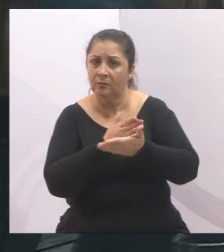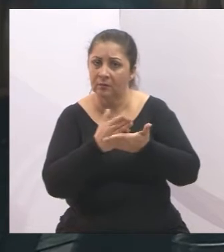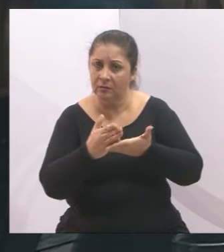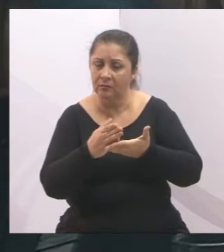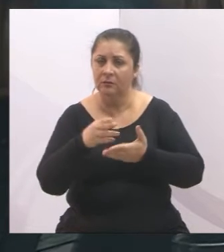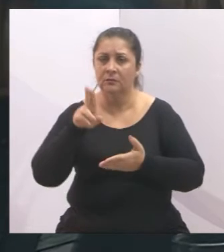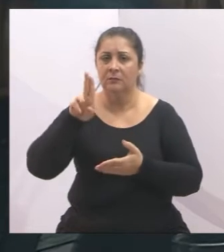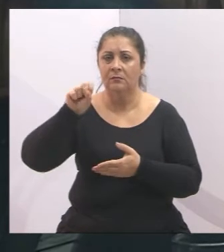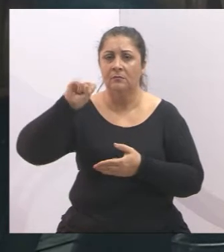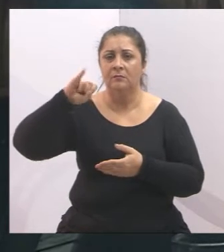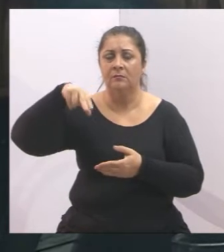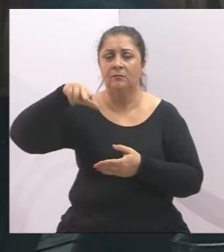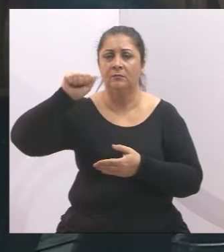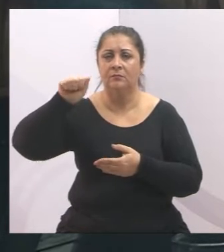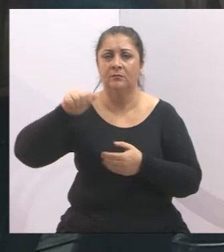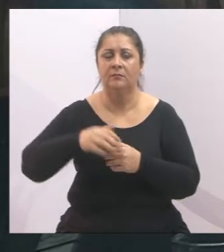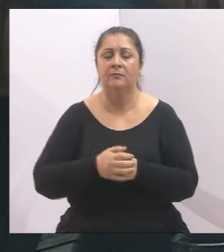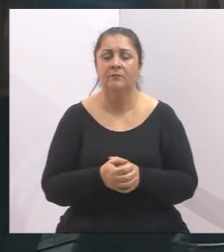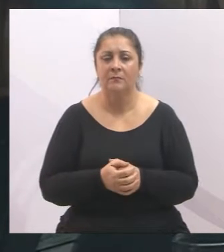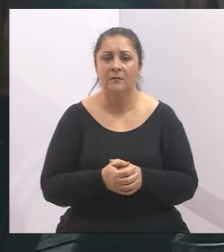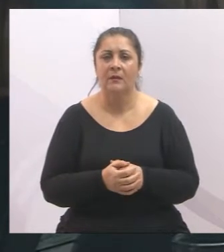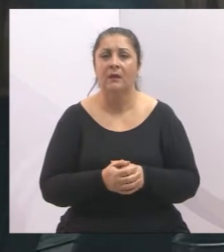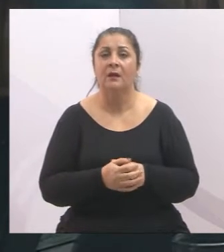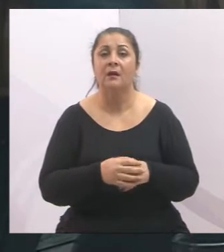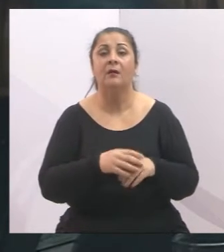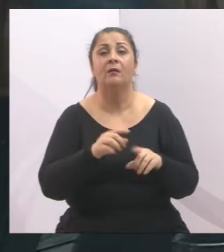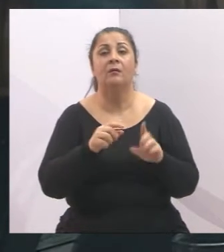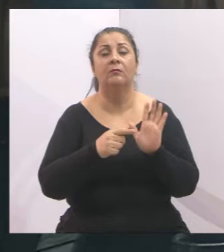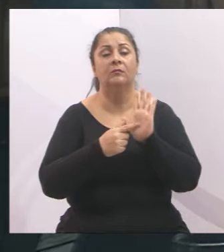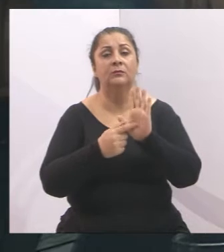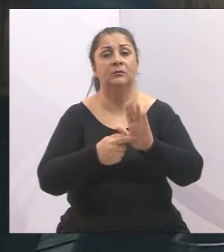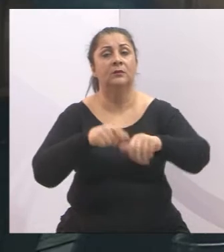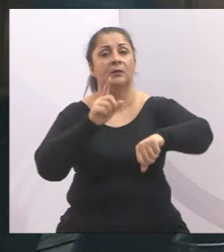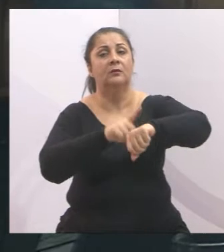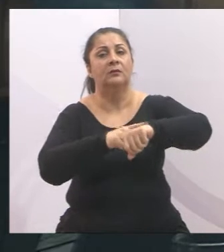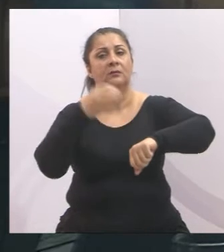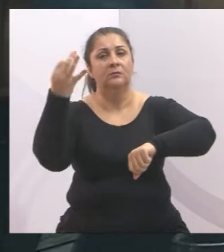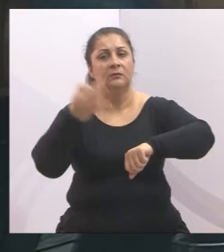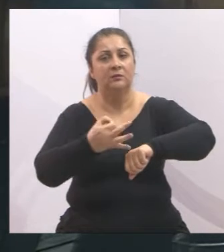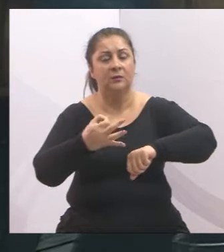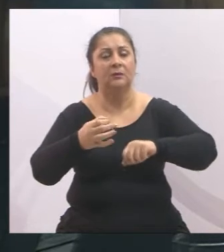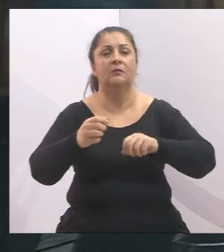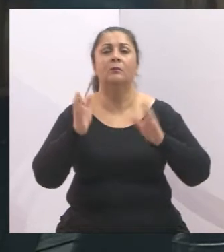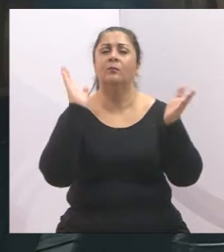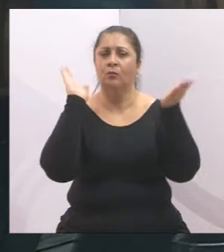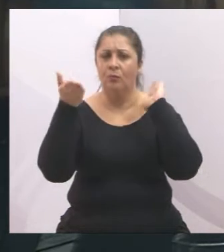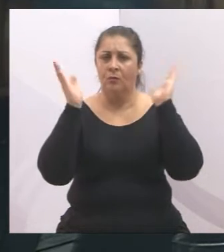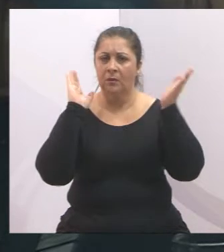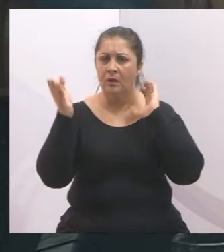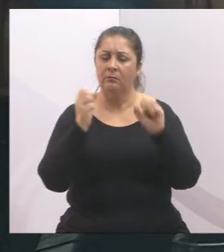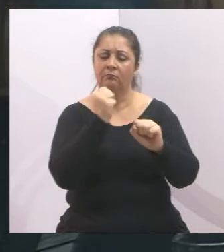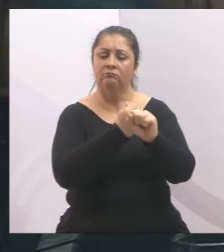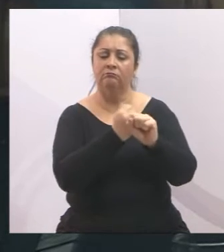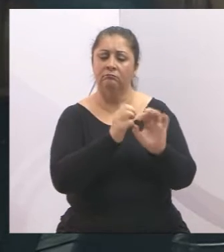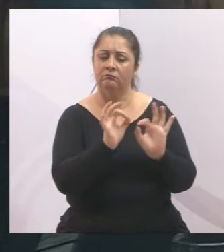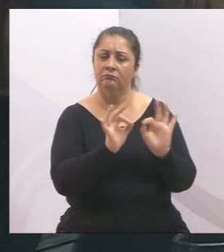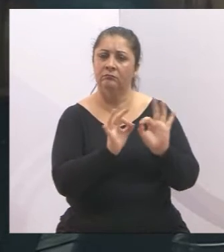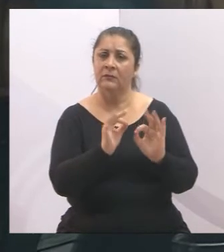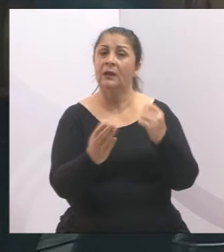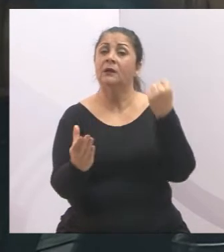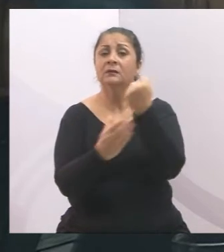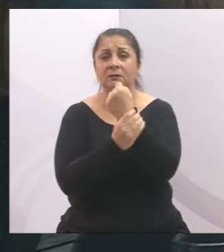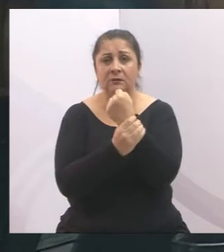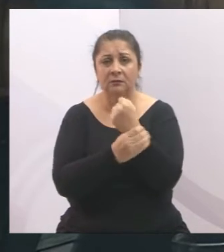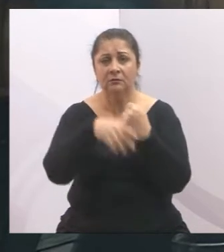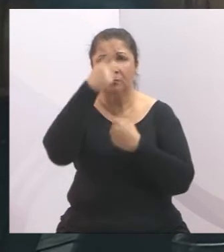biodigestão, a fim de fixar cronograma para a renovação e adequação da frota, com a finalidade de propiciar condições seguras de